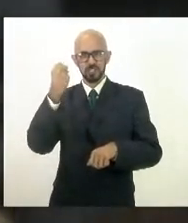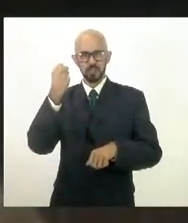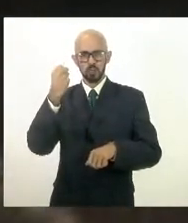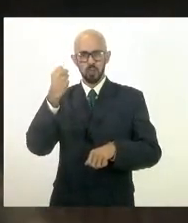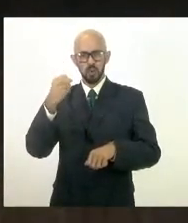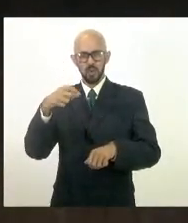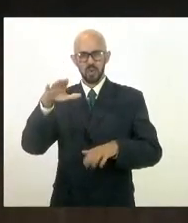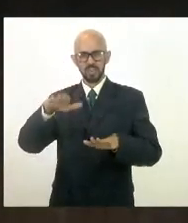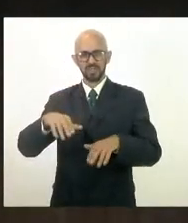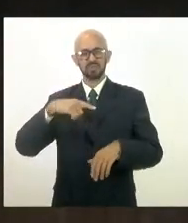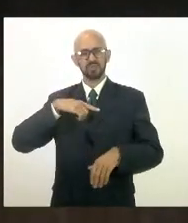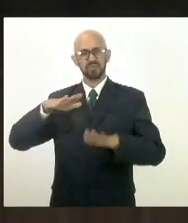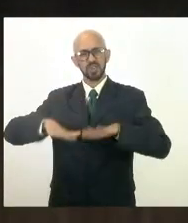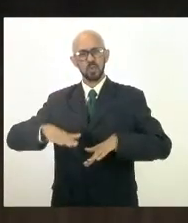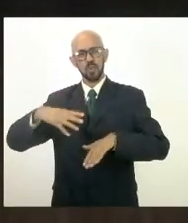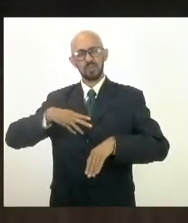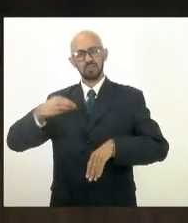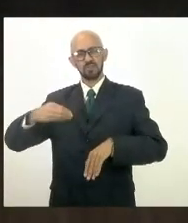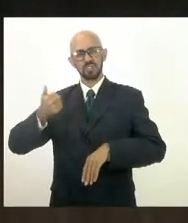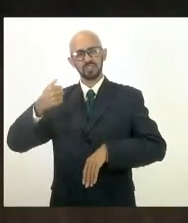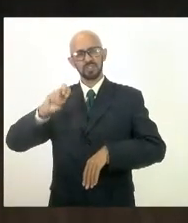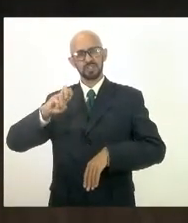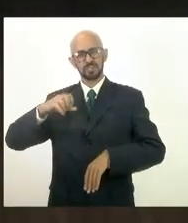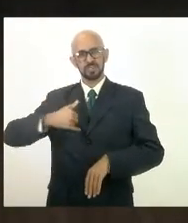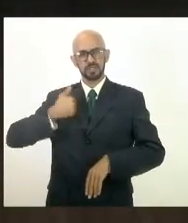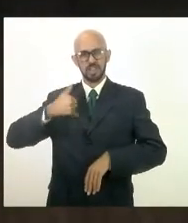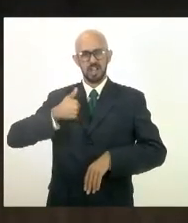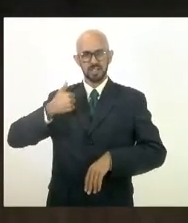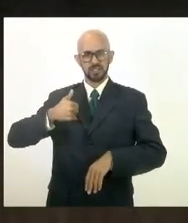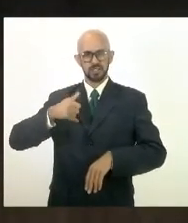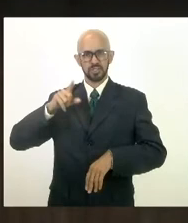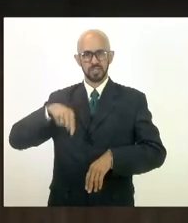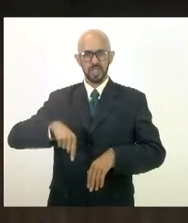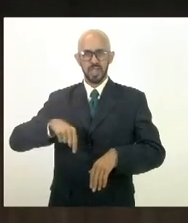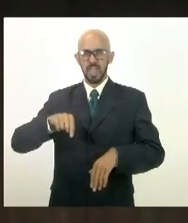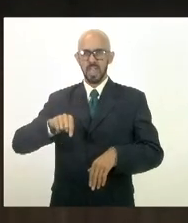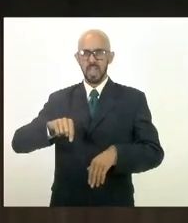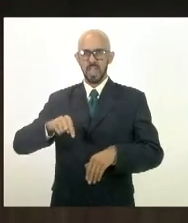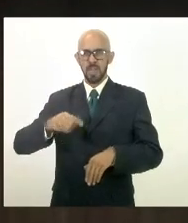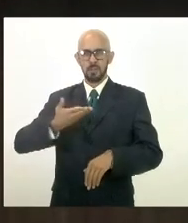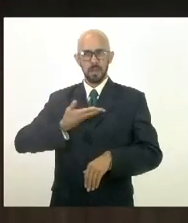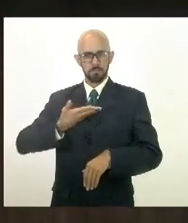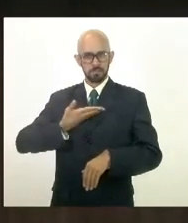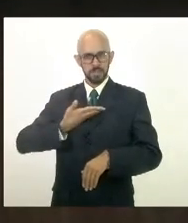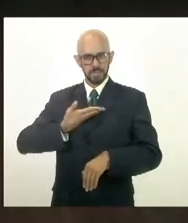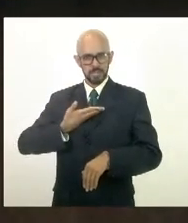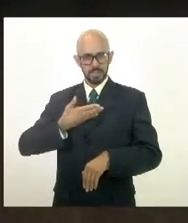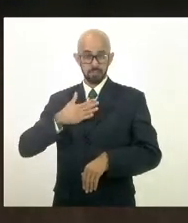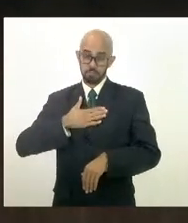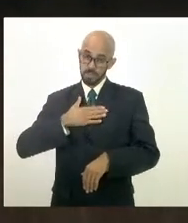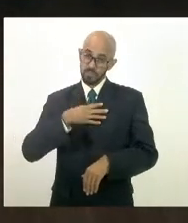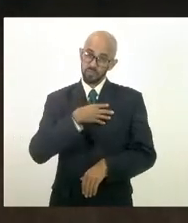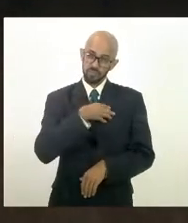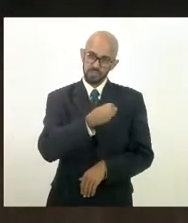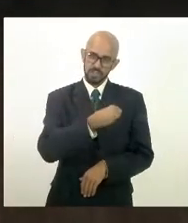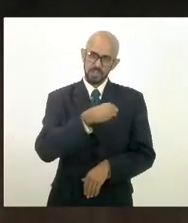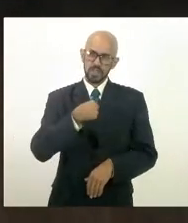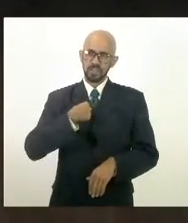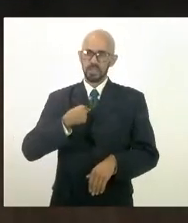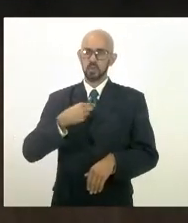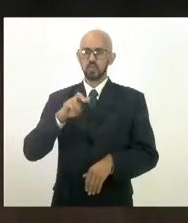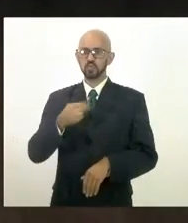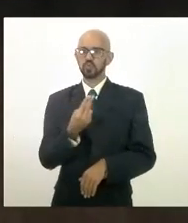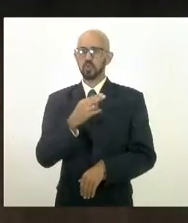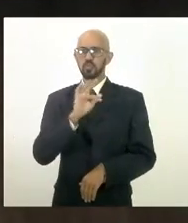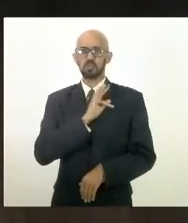uma filha ali de 15 anos de idade que na verdade é colega da minha filha e eu por ser policial fiquei